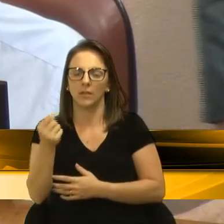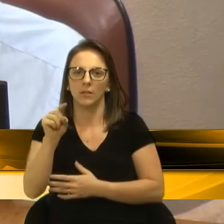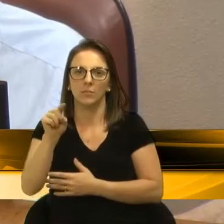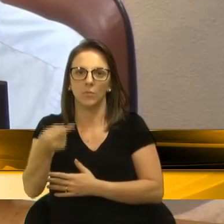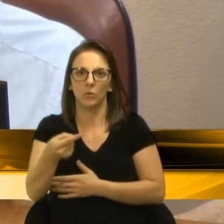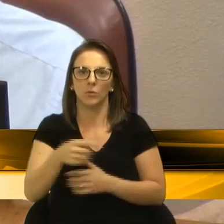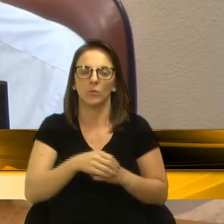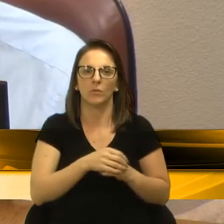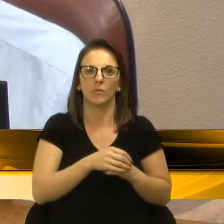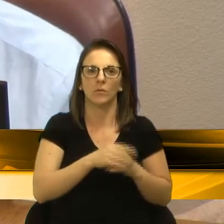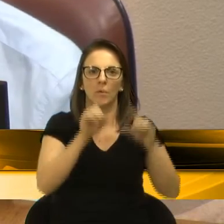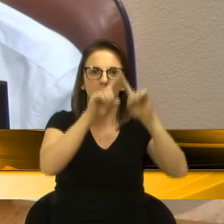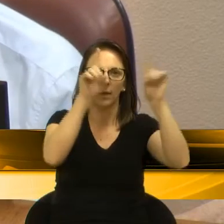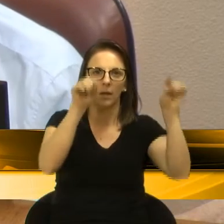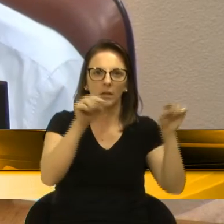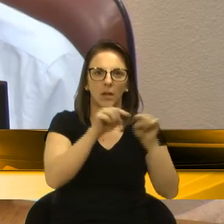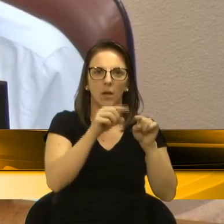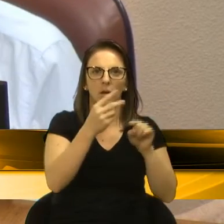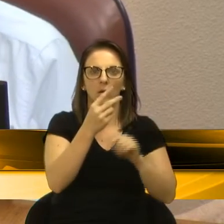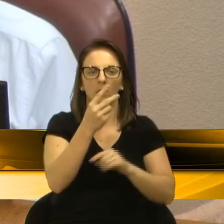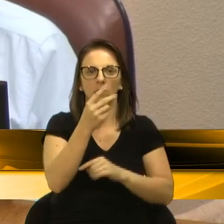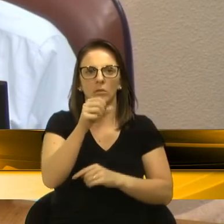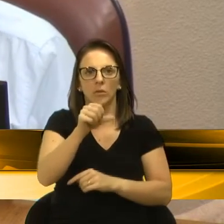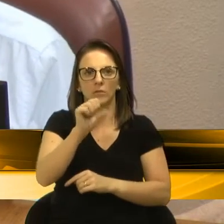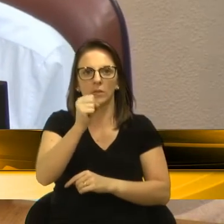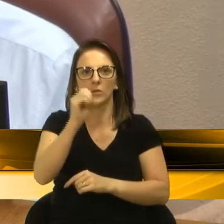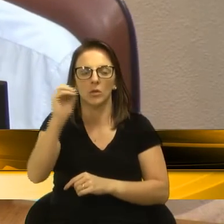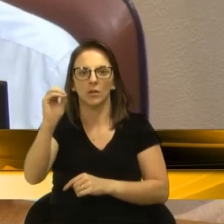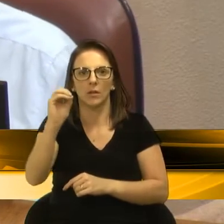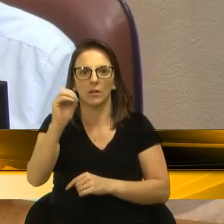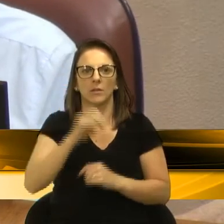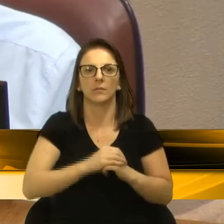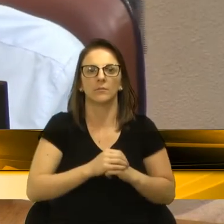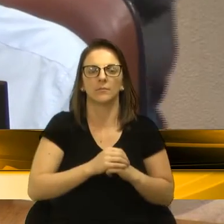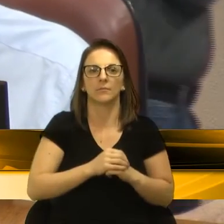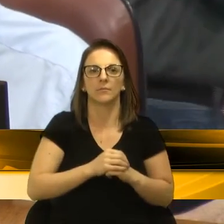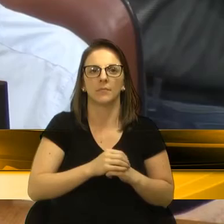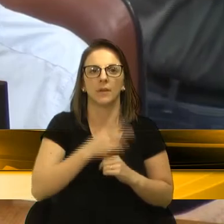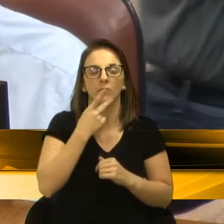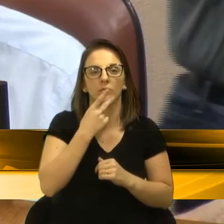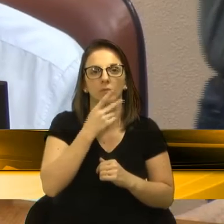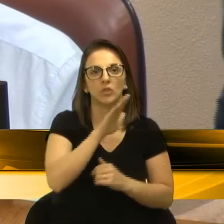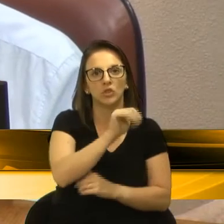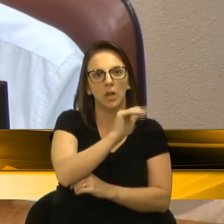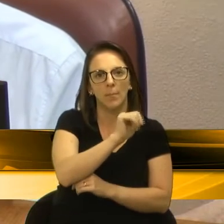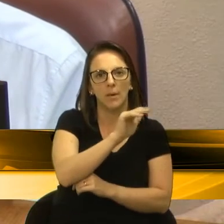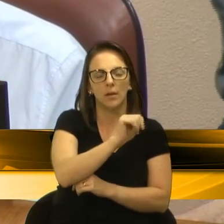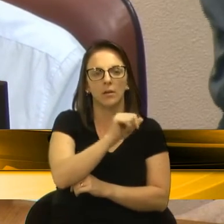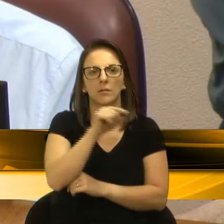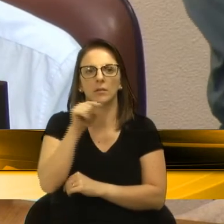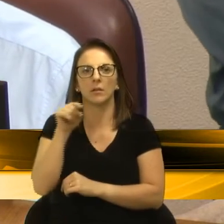Senhas, painel 980, acionador de chamadas e ajuste 120,